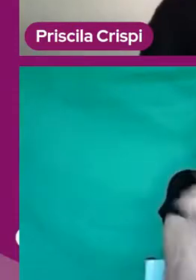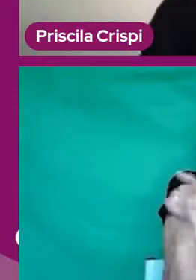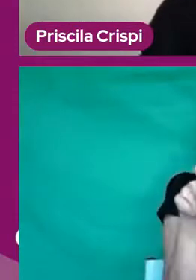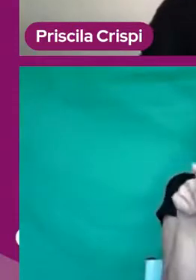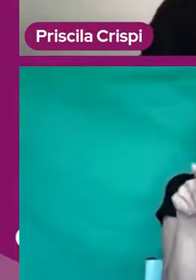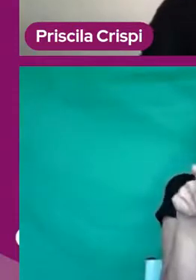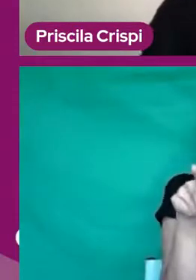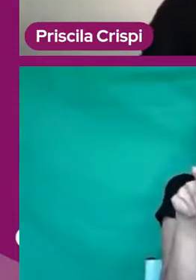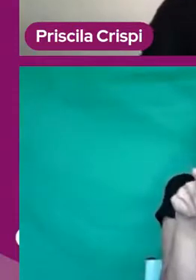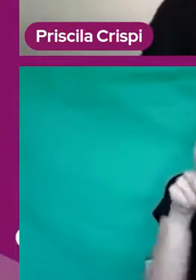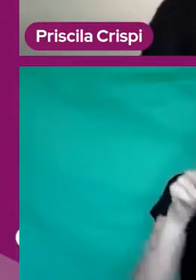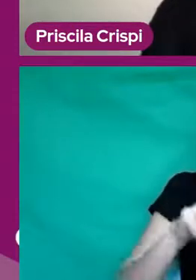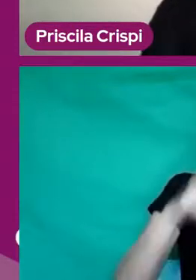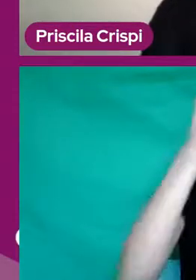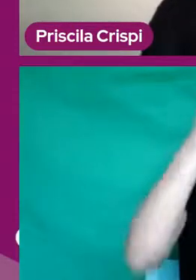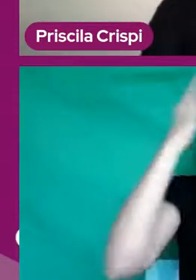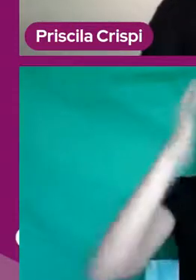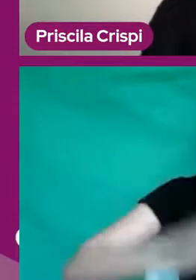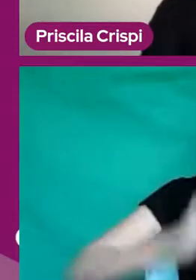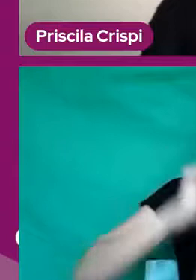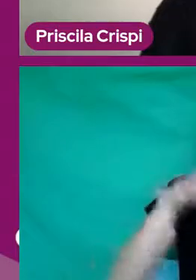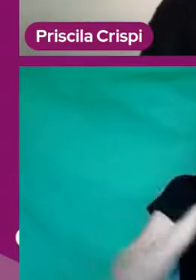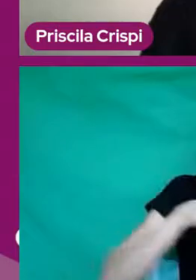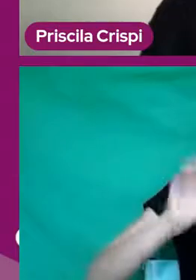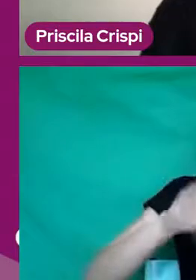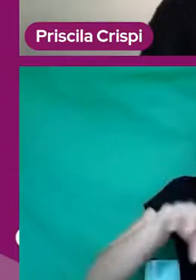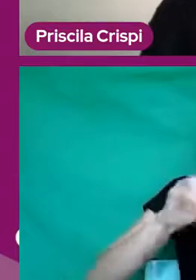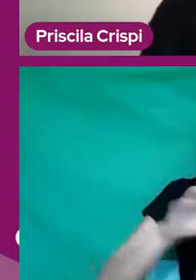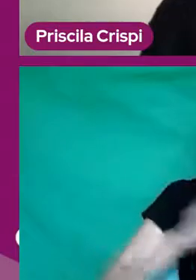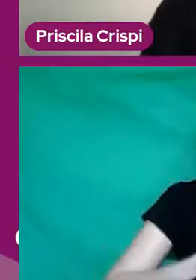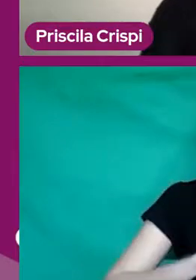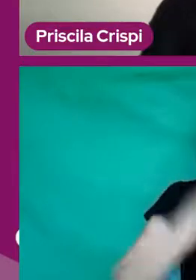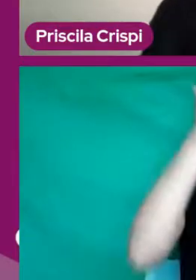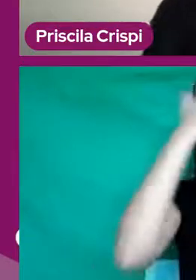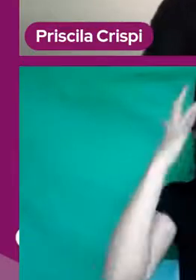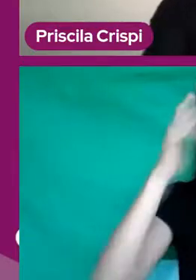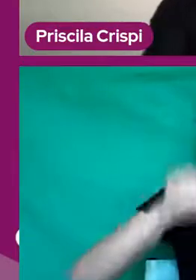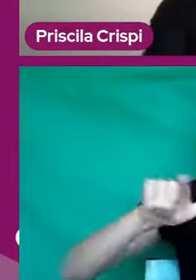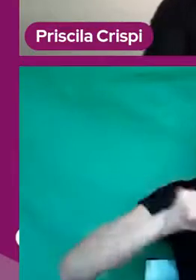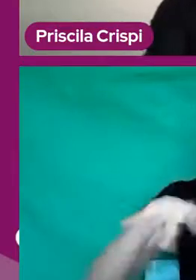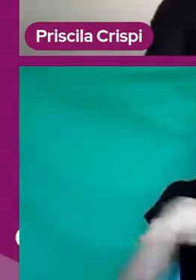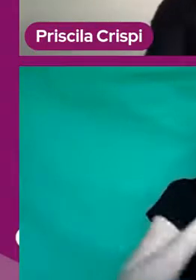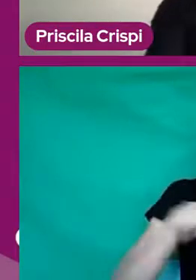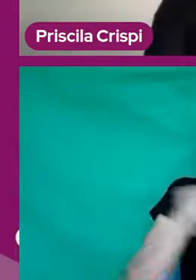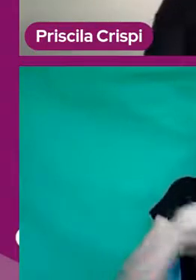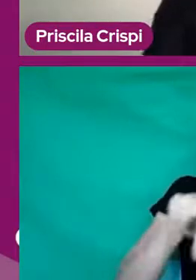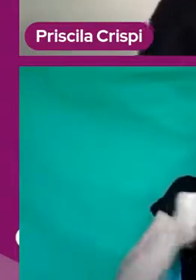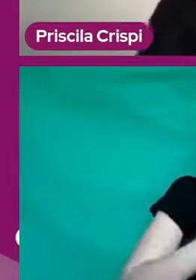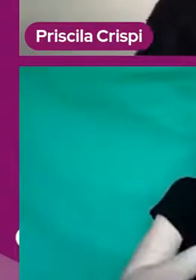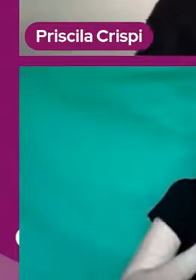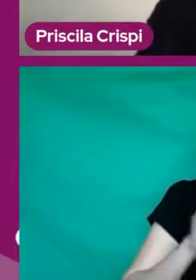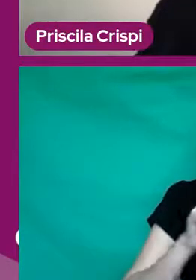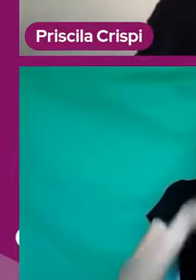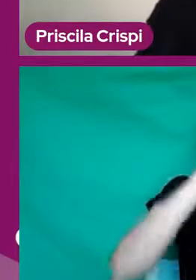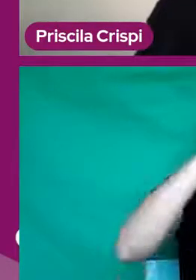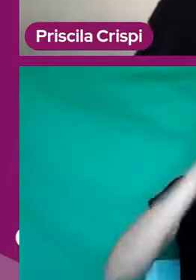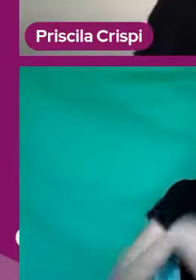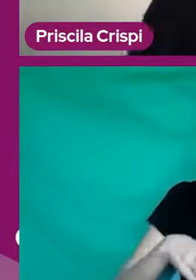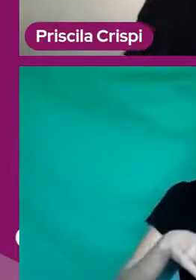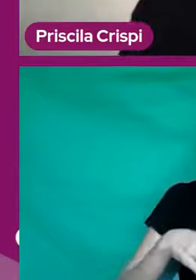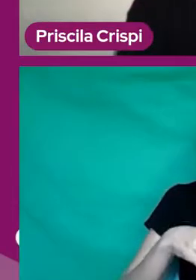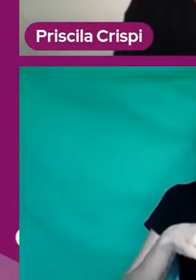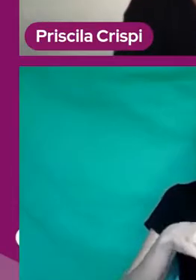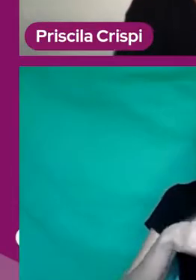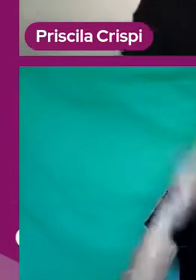educadores, agentes do audiovisual, pessoas que, de alguma maneira, saibam e consigam